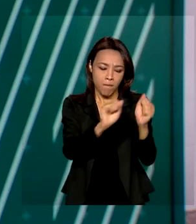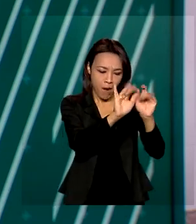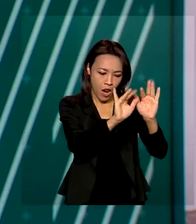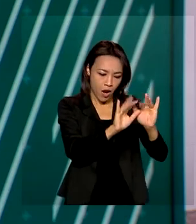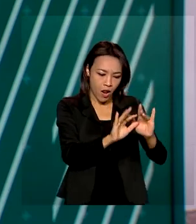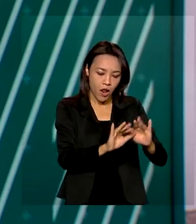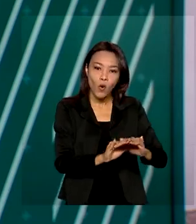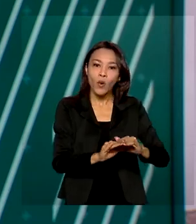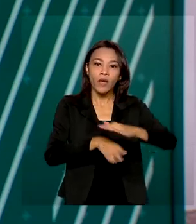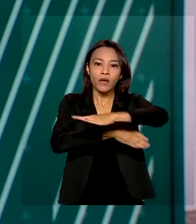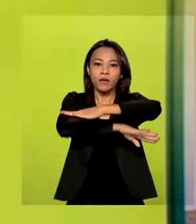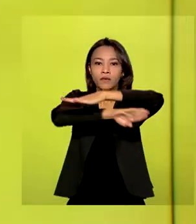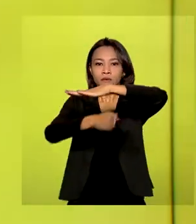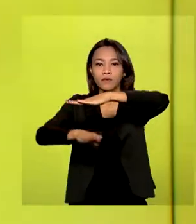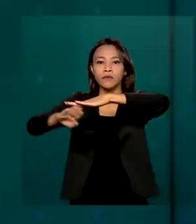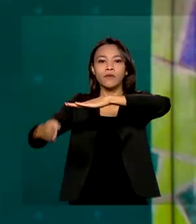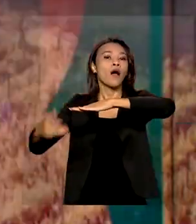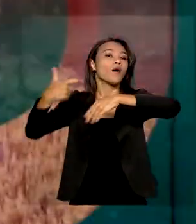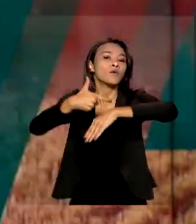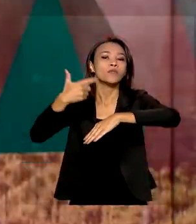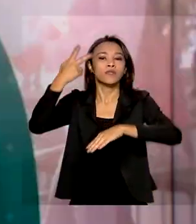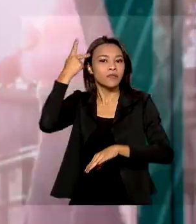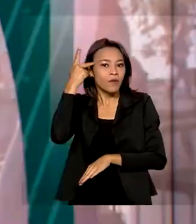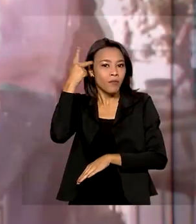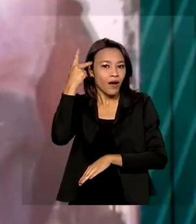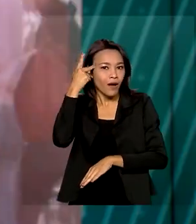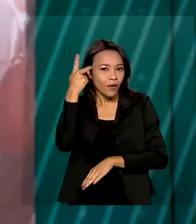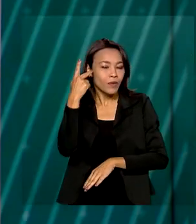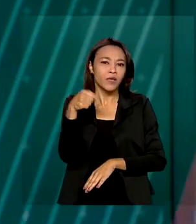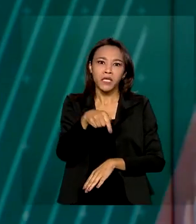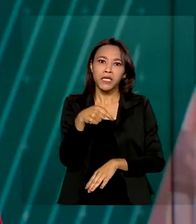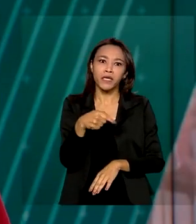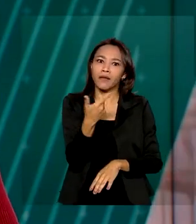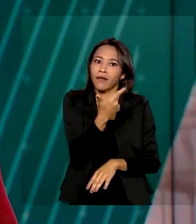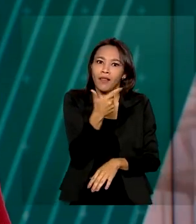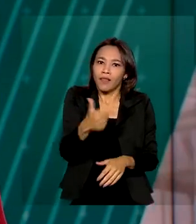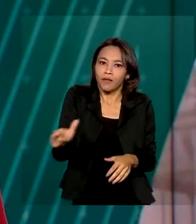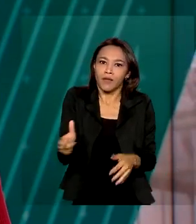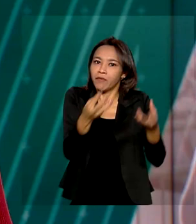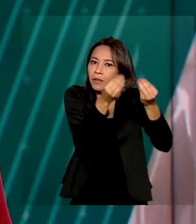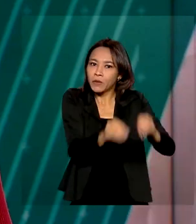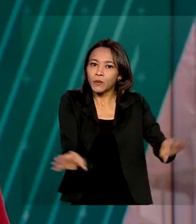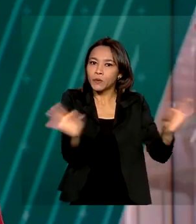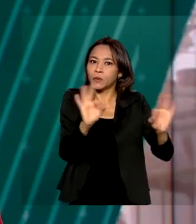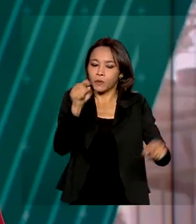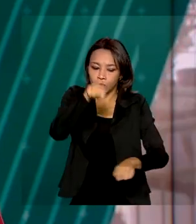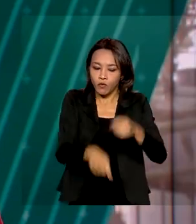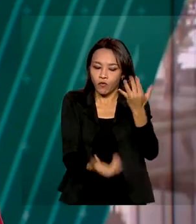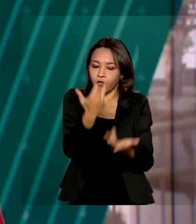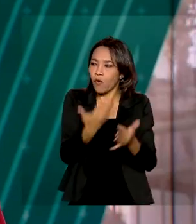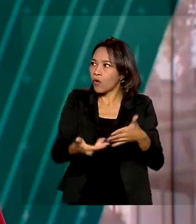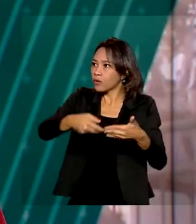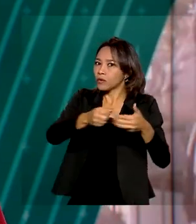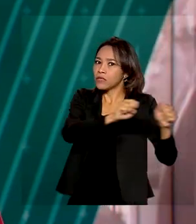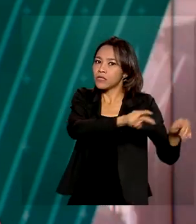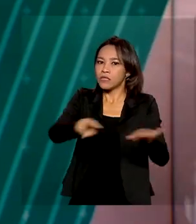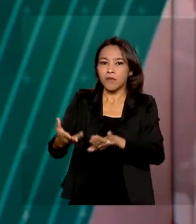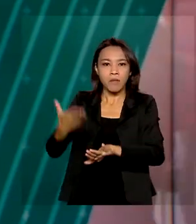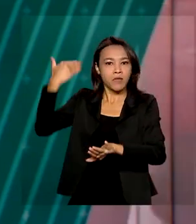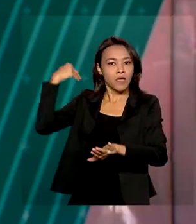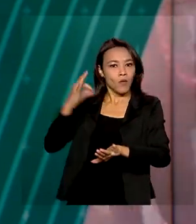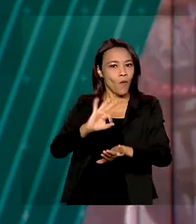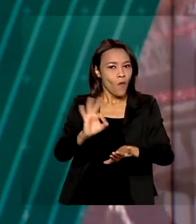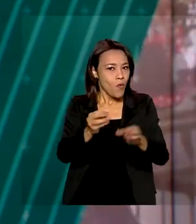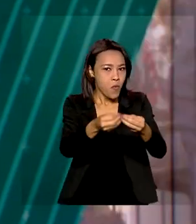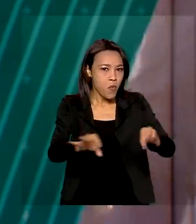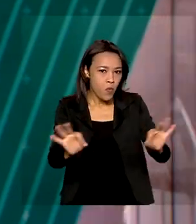da Cinemateca em São Paulo, que foi preservado e não sofreu danos com o incêndio da semana passada. Foi o que disse o secretário André